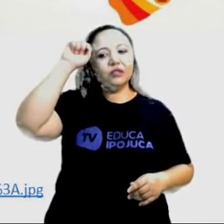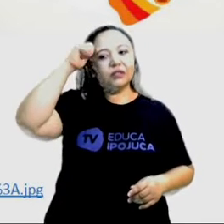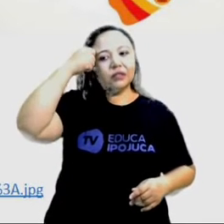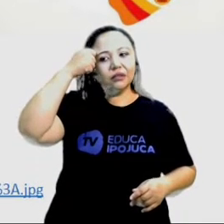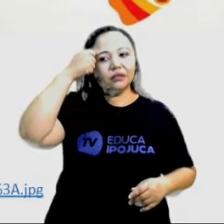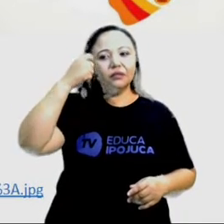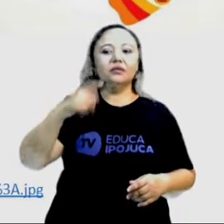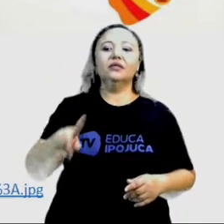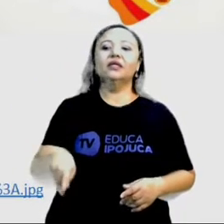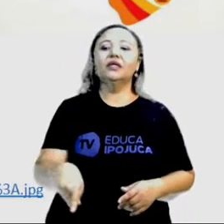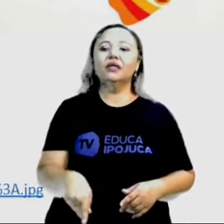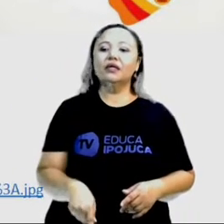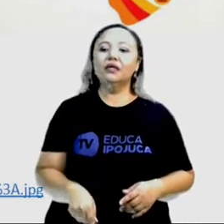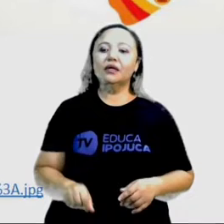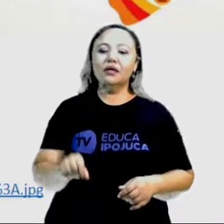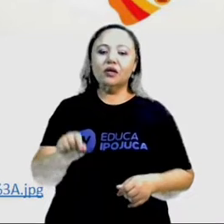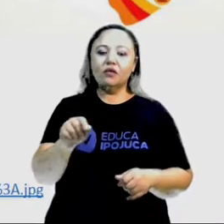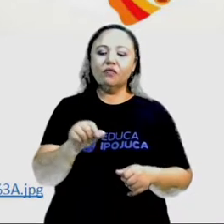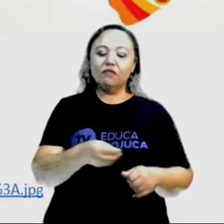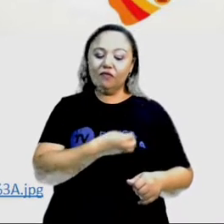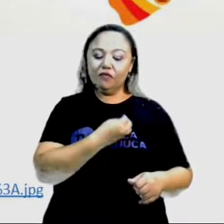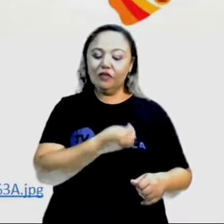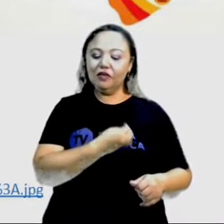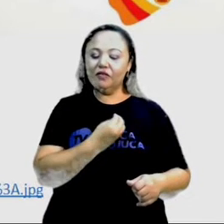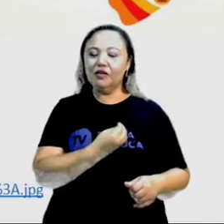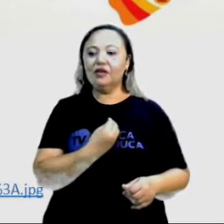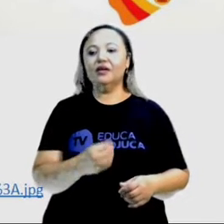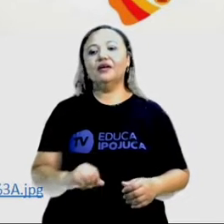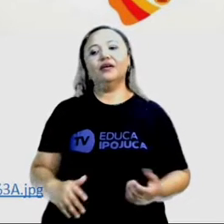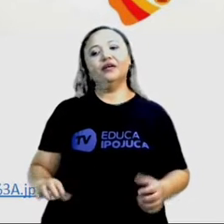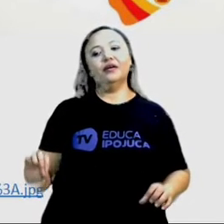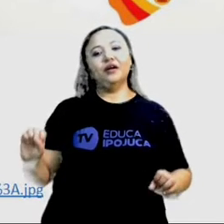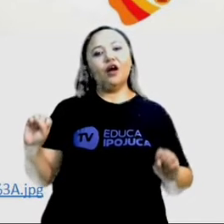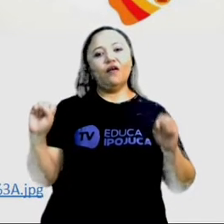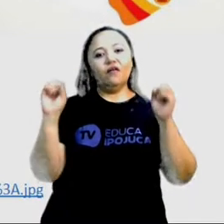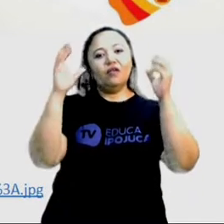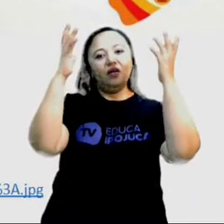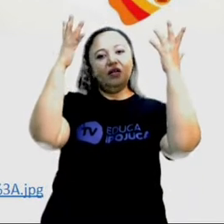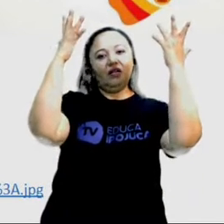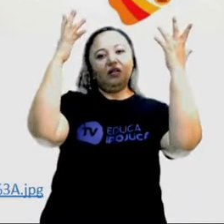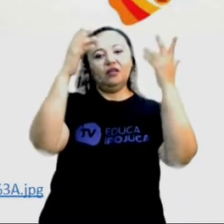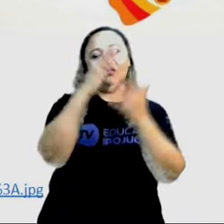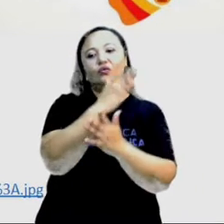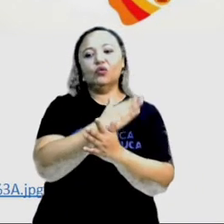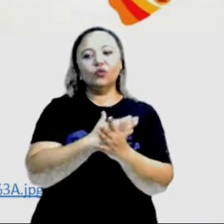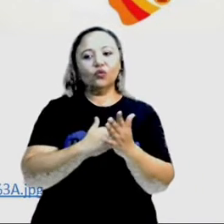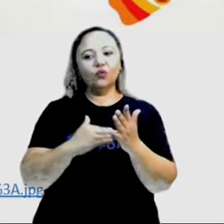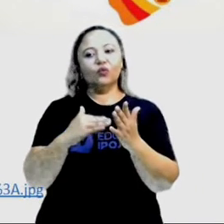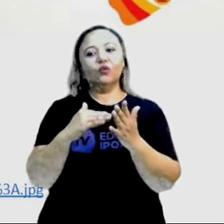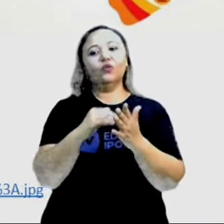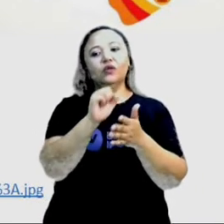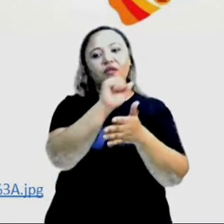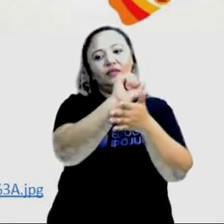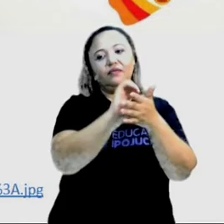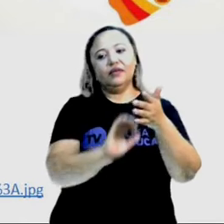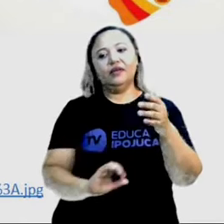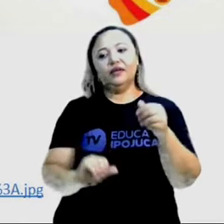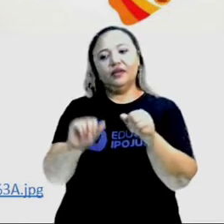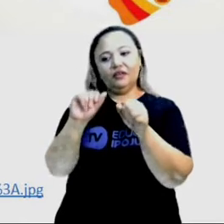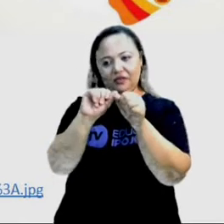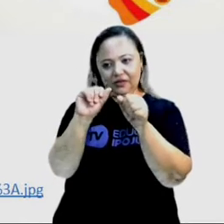os africanos, para vivenciar, para comemorar todas as atividades que eles